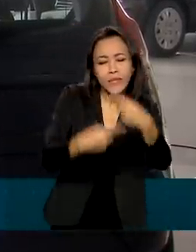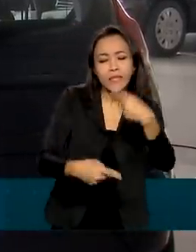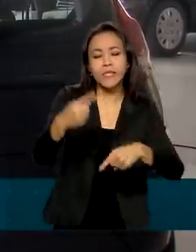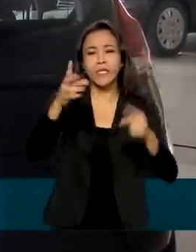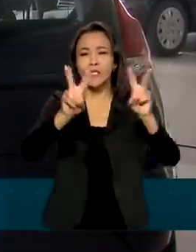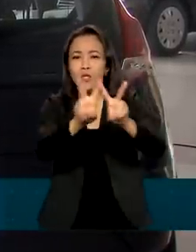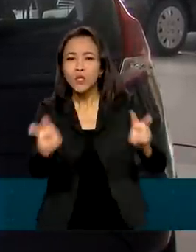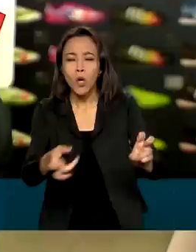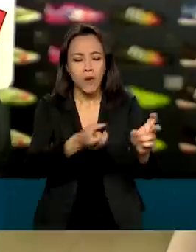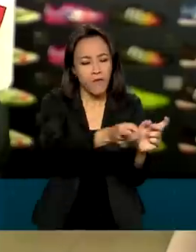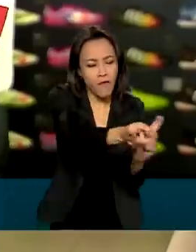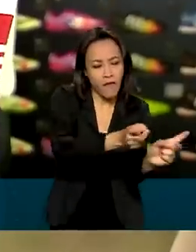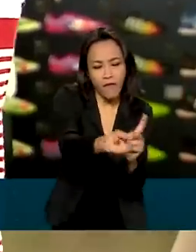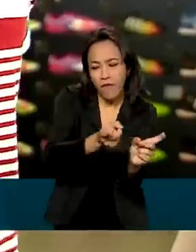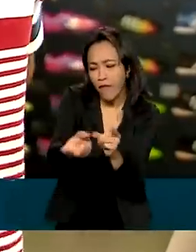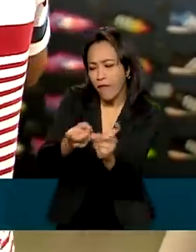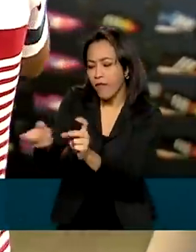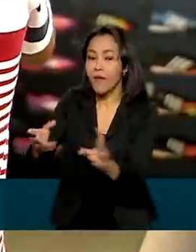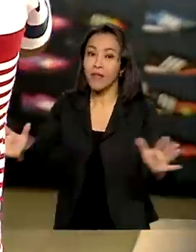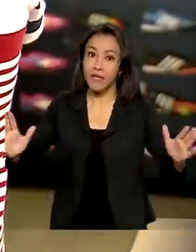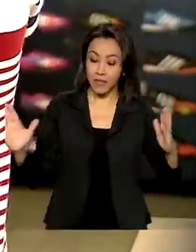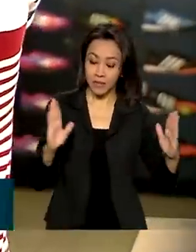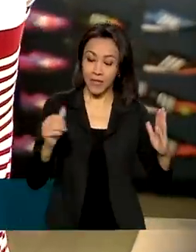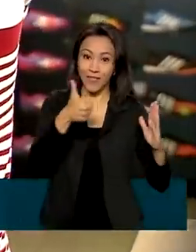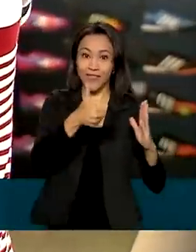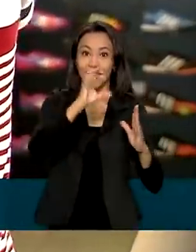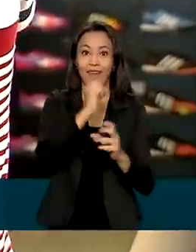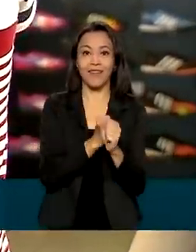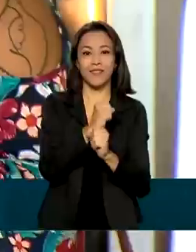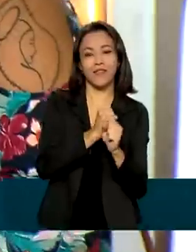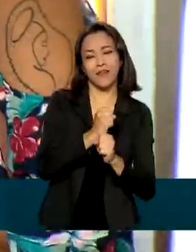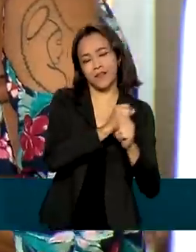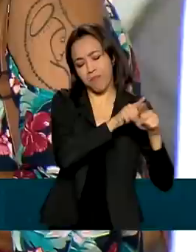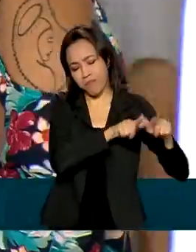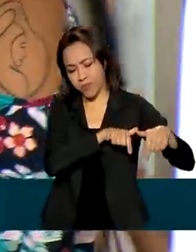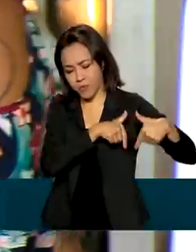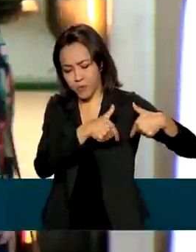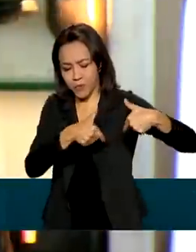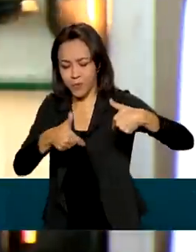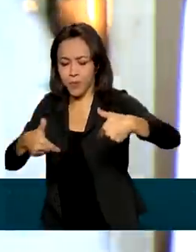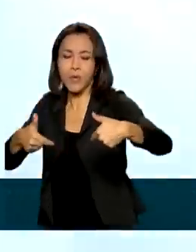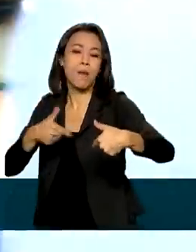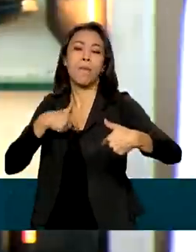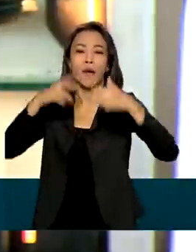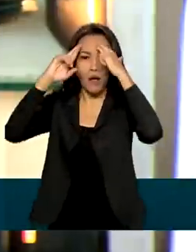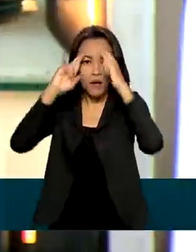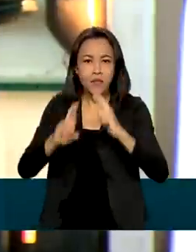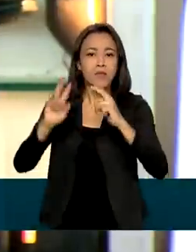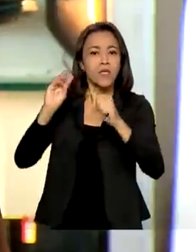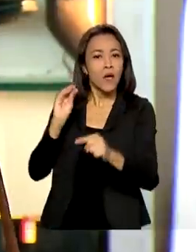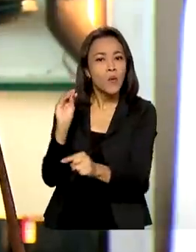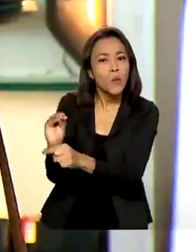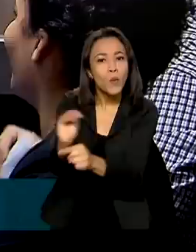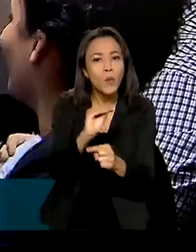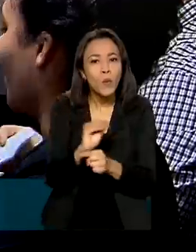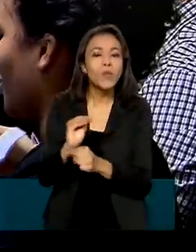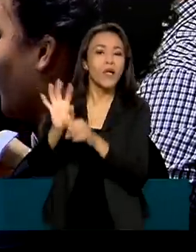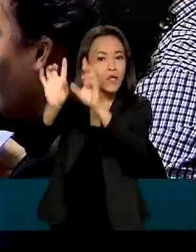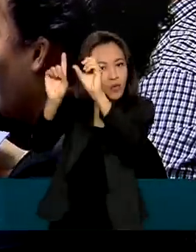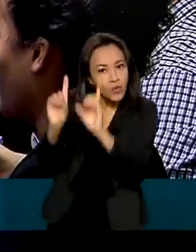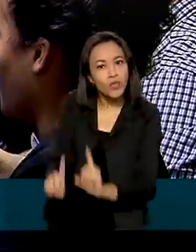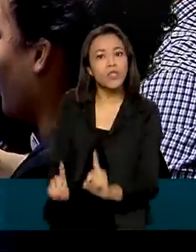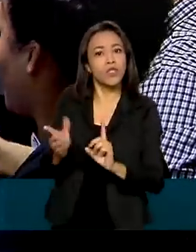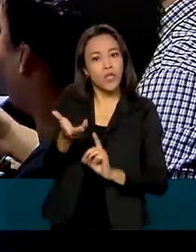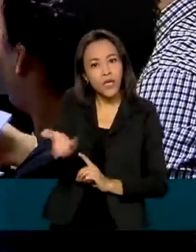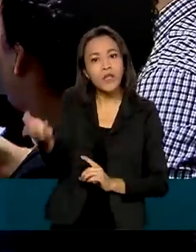consumo no país. São 10 anos trabalhando para garantir a proteção e o exercício dos direitos do consumidor